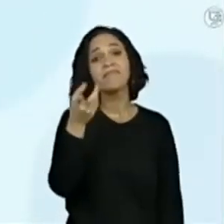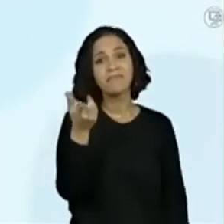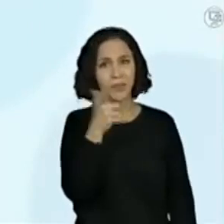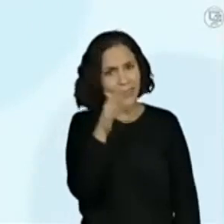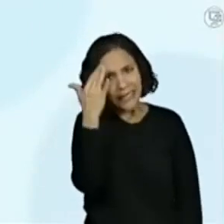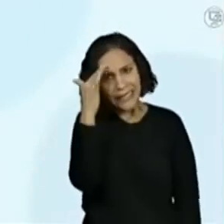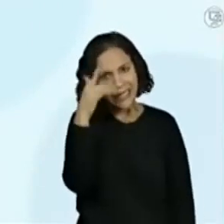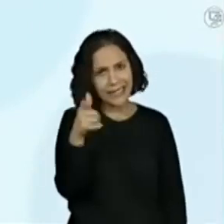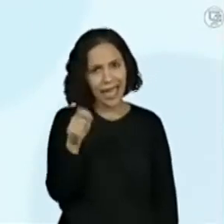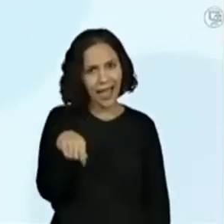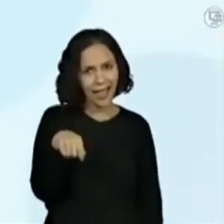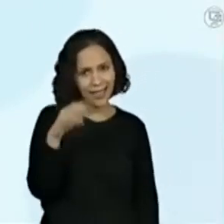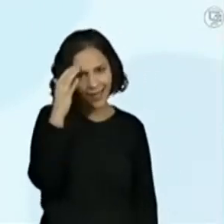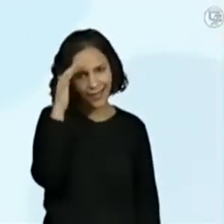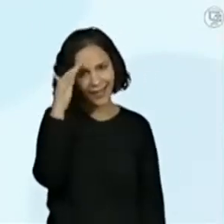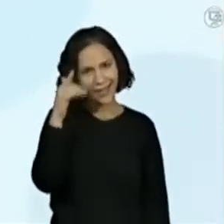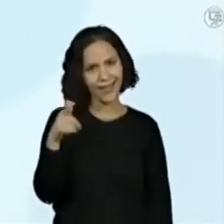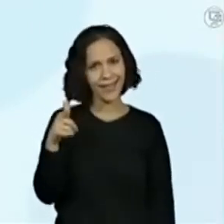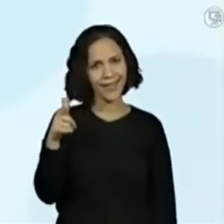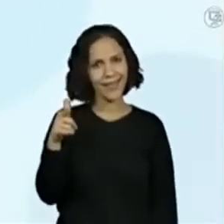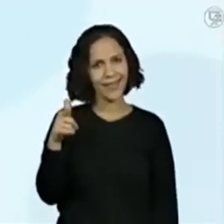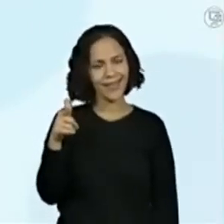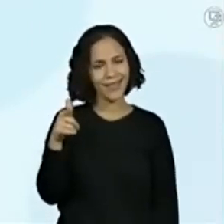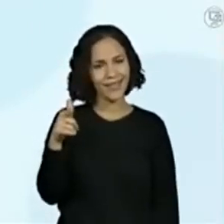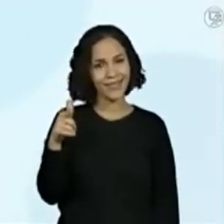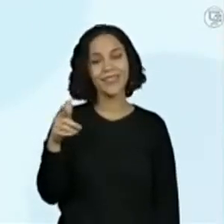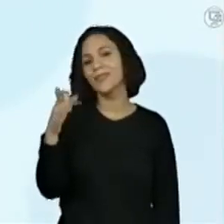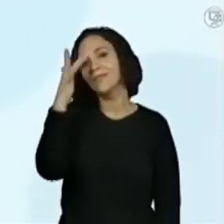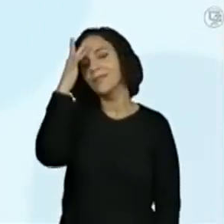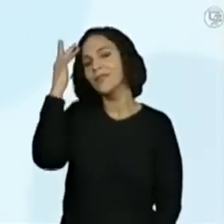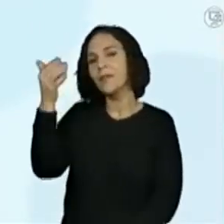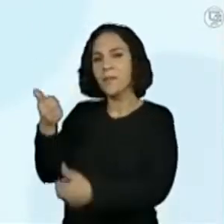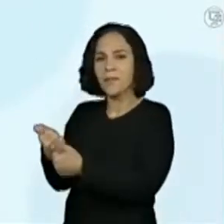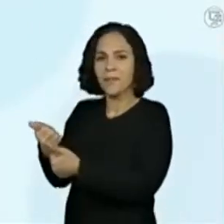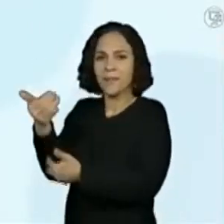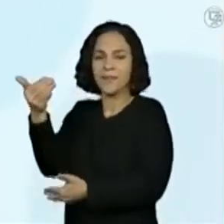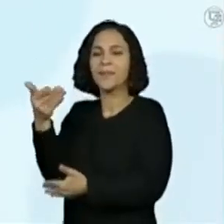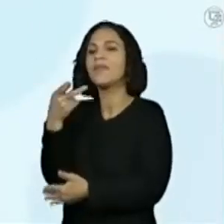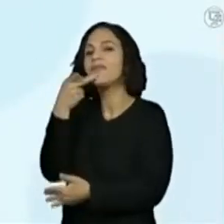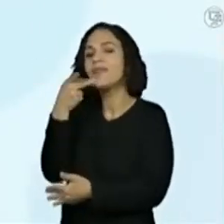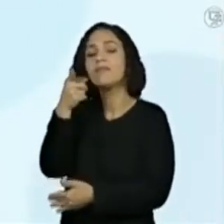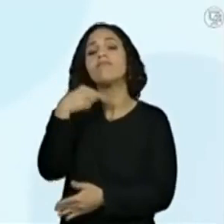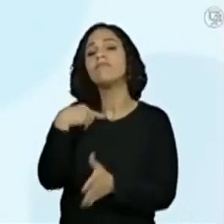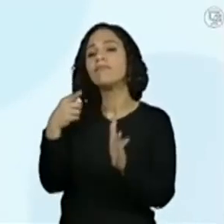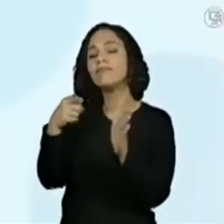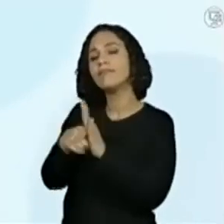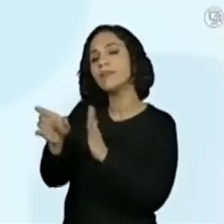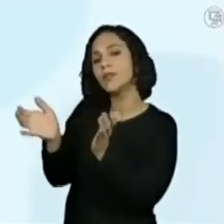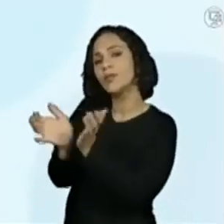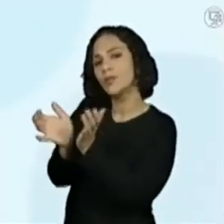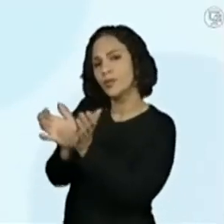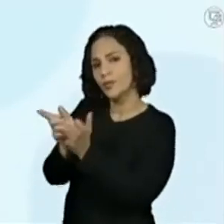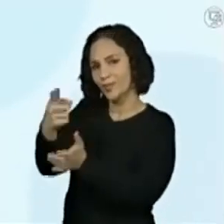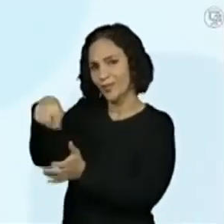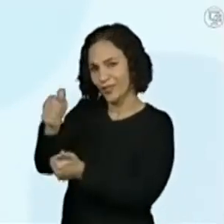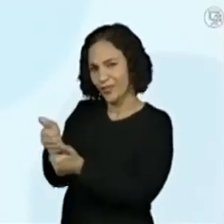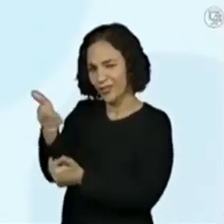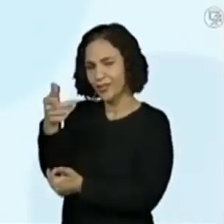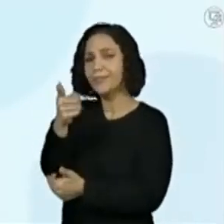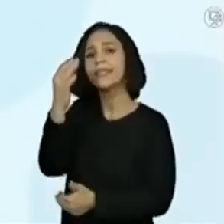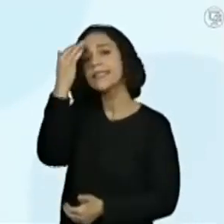entenderam desse poema. Tem um pessoal aqui, ó. O vocês entenderam do nosso poema?